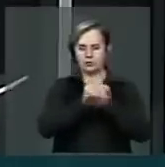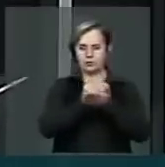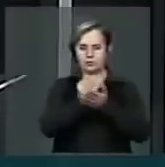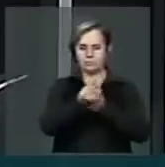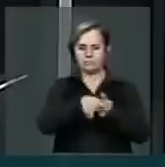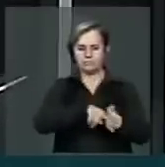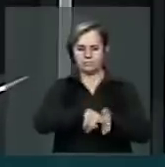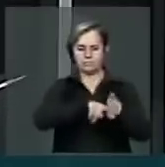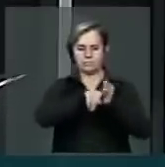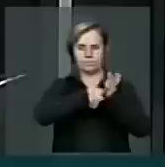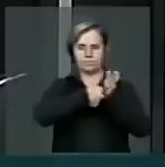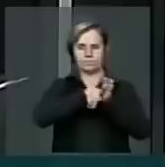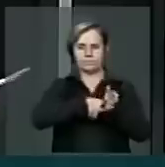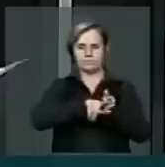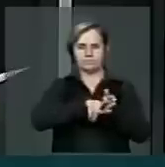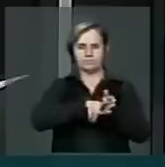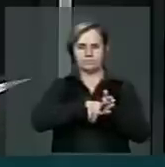nós